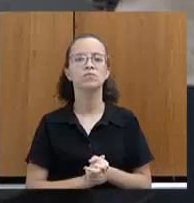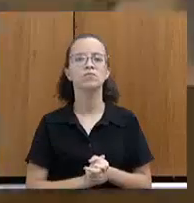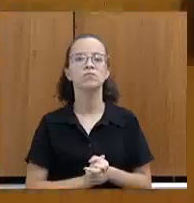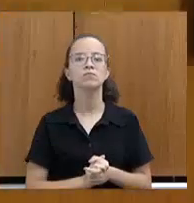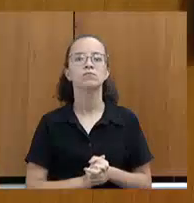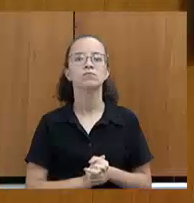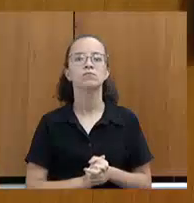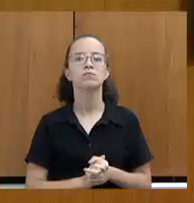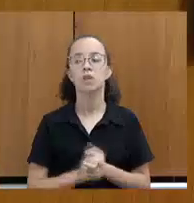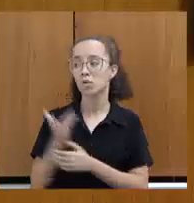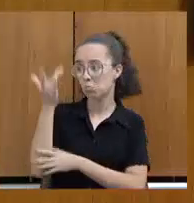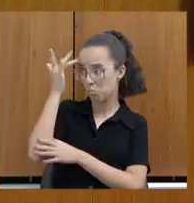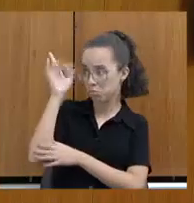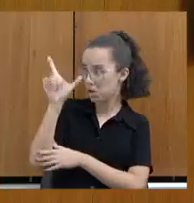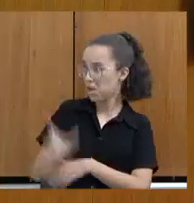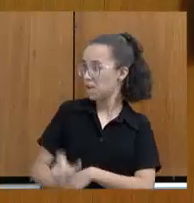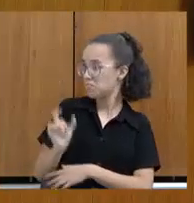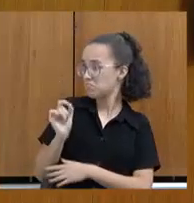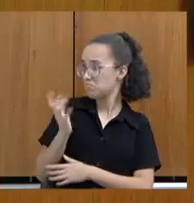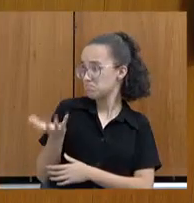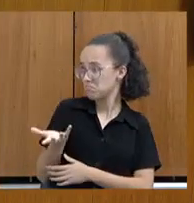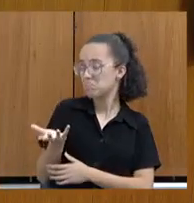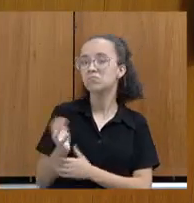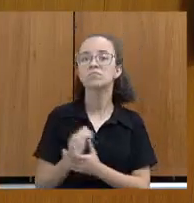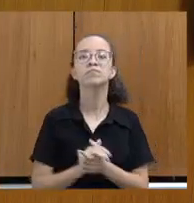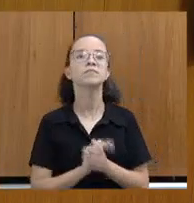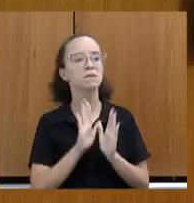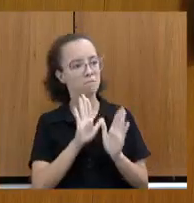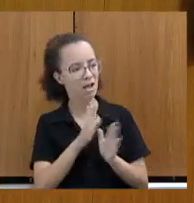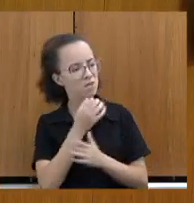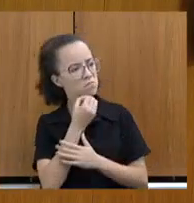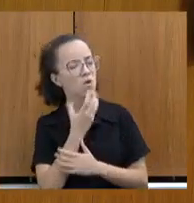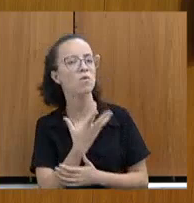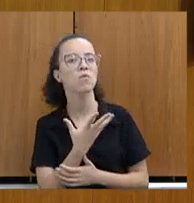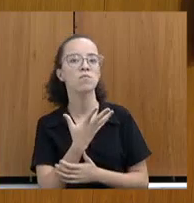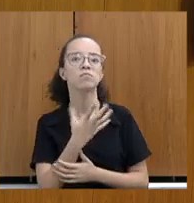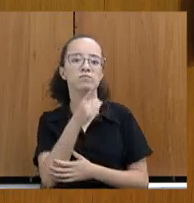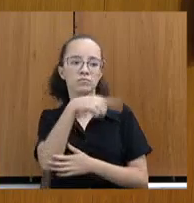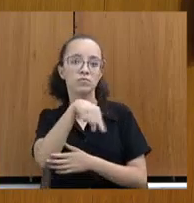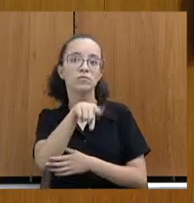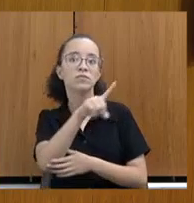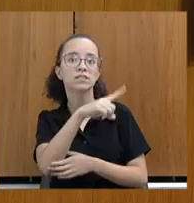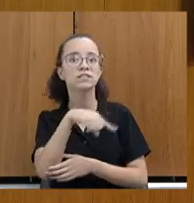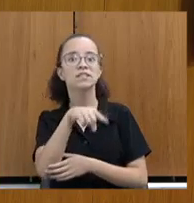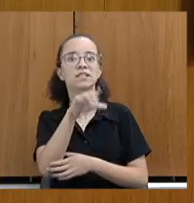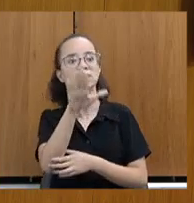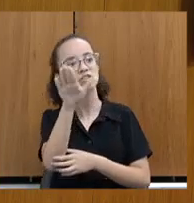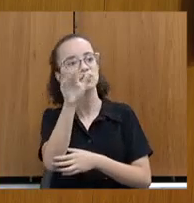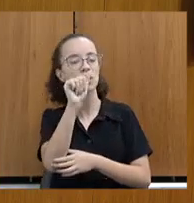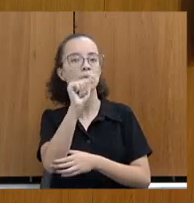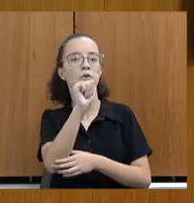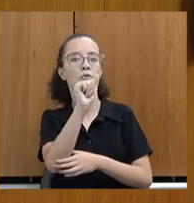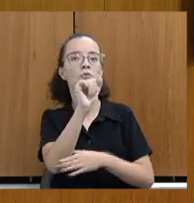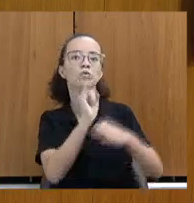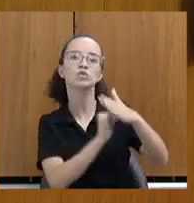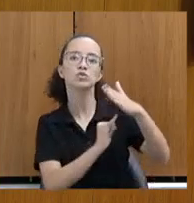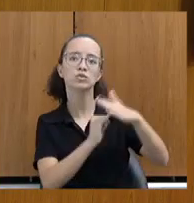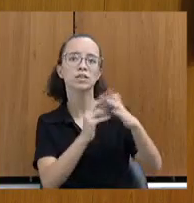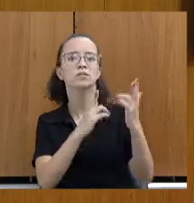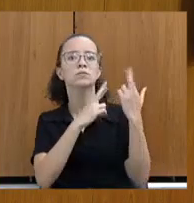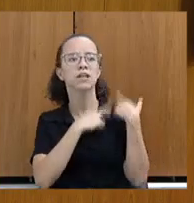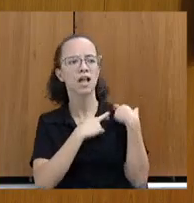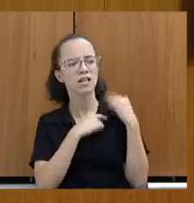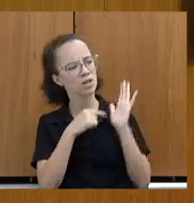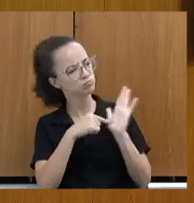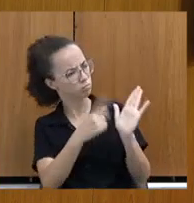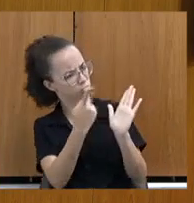Não, é porque eu não sei nem quem foi. É, mas aí é bom. Aí vocês acionam os órgãos que respondam. A exposição não